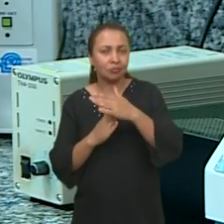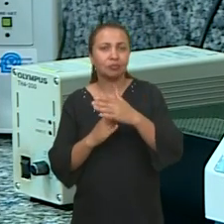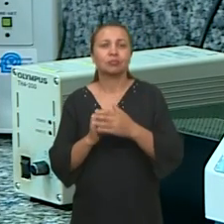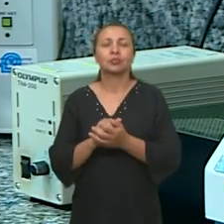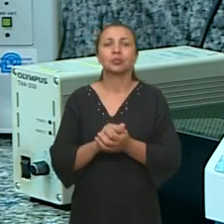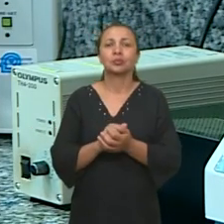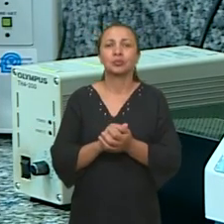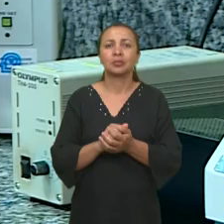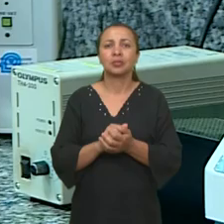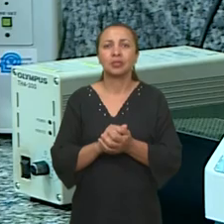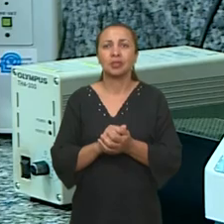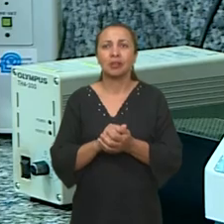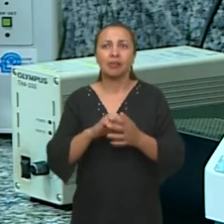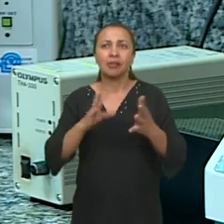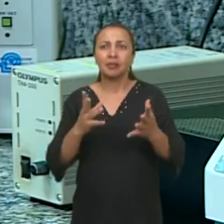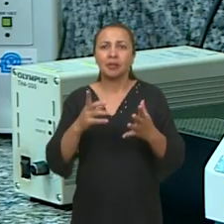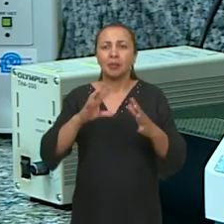período,